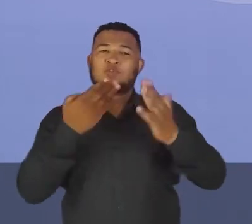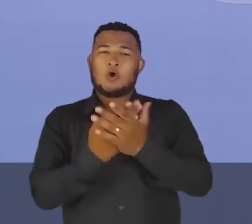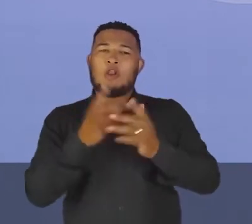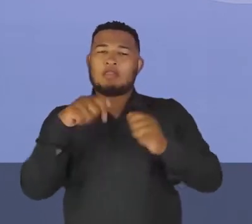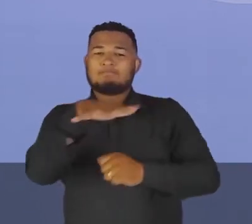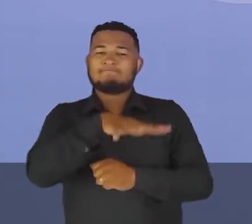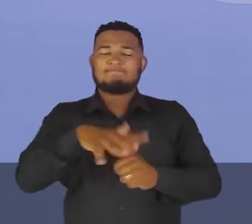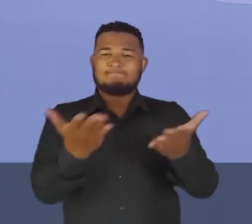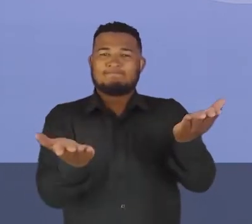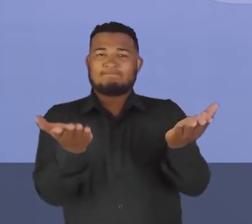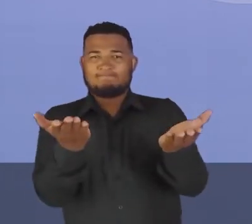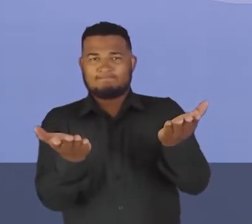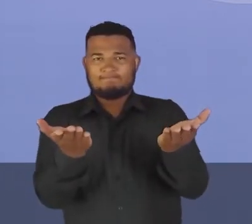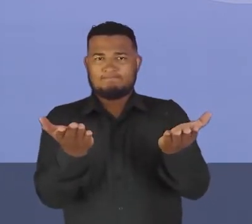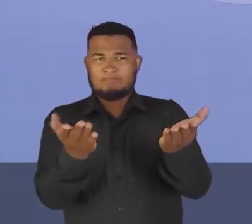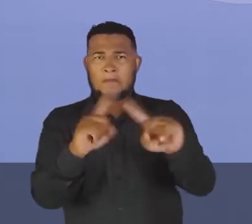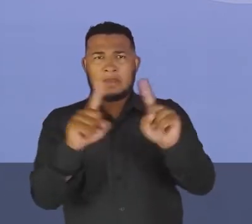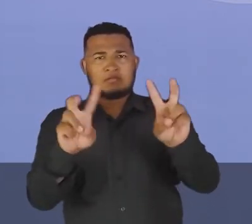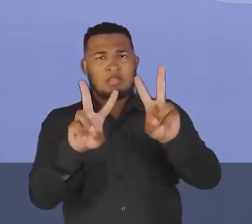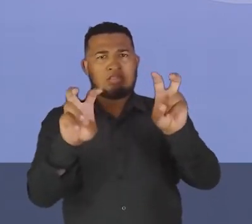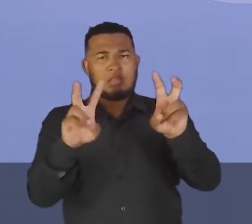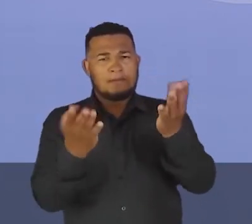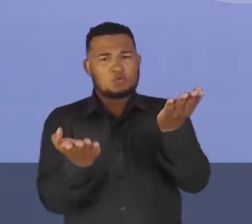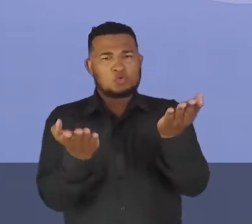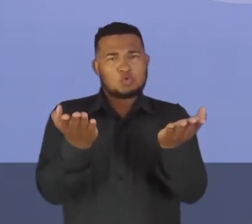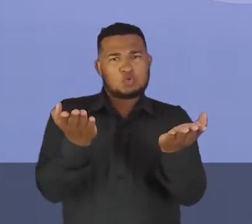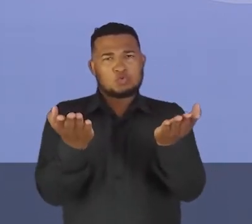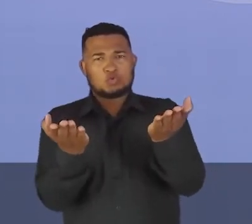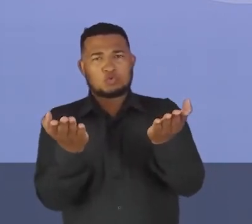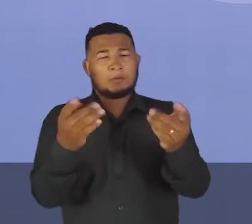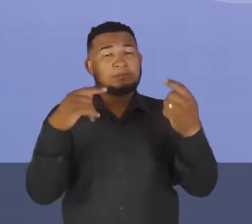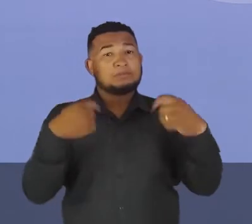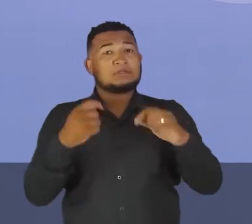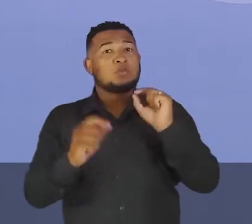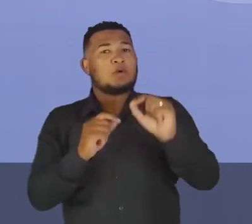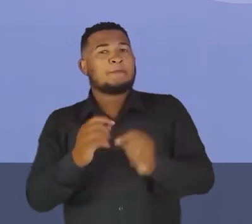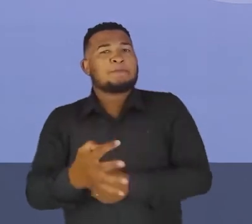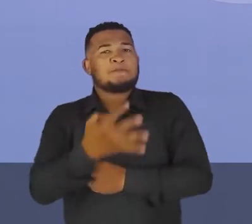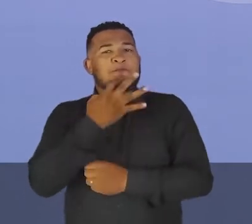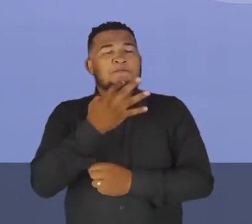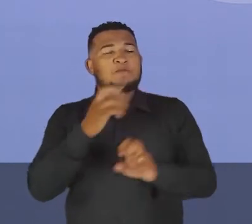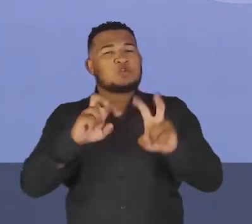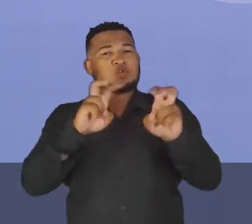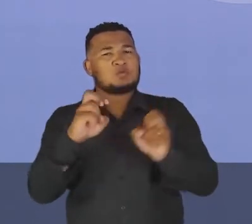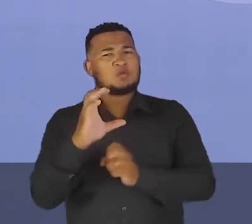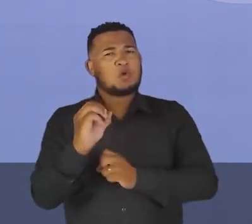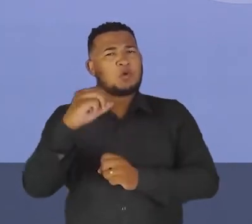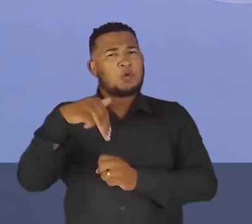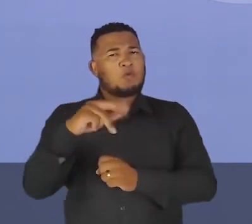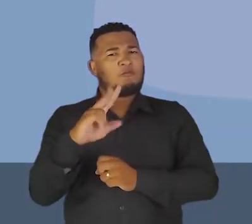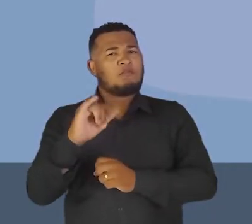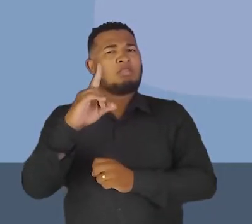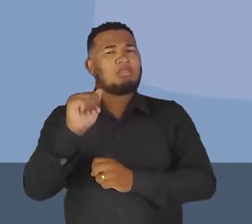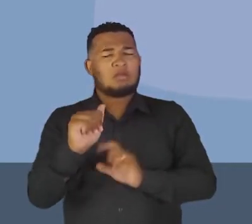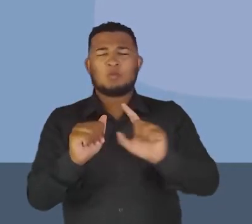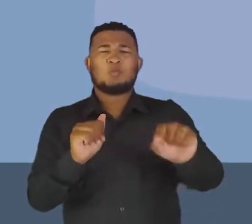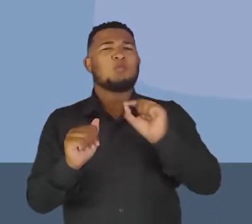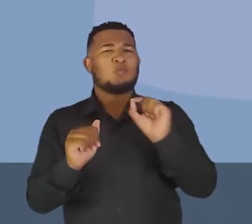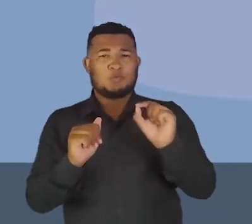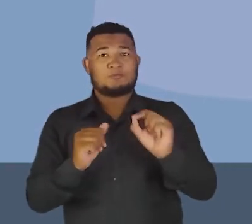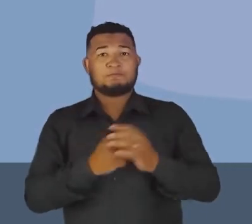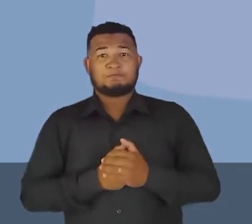Então, para a falar de sustentabilidade, a gente precisa conhecer um pouco, né? Sobre as convidas, né? O que são as convidas? Olha para a telinha.